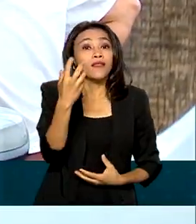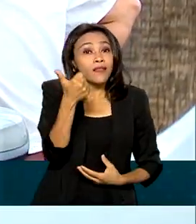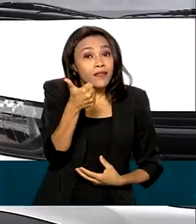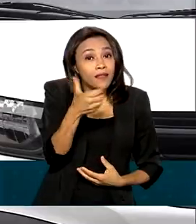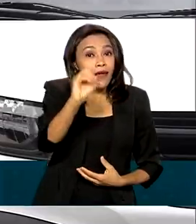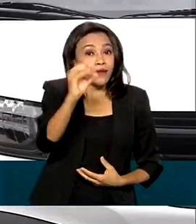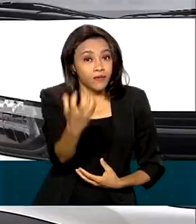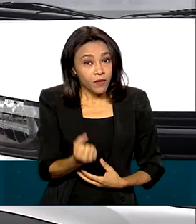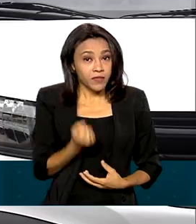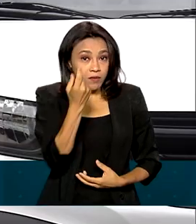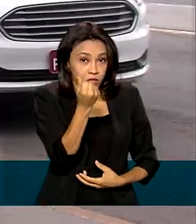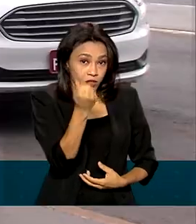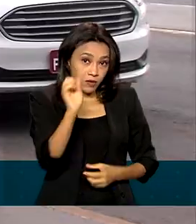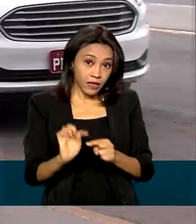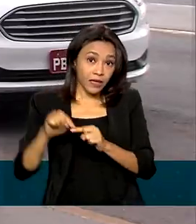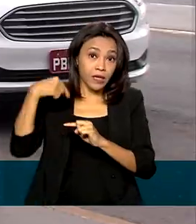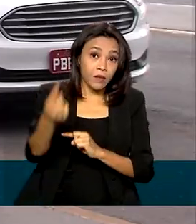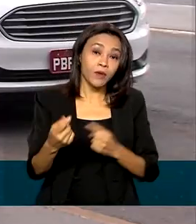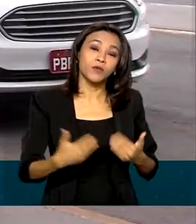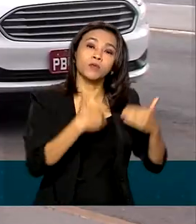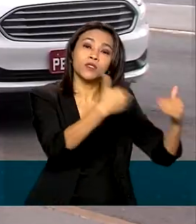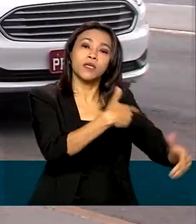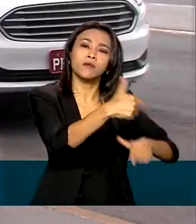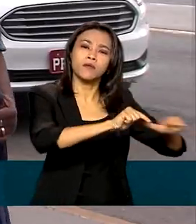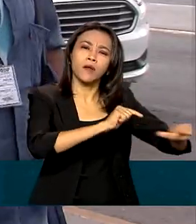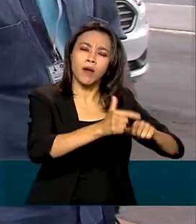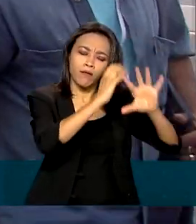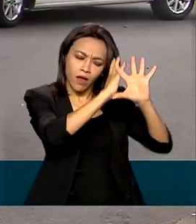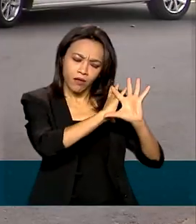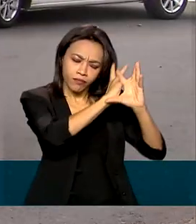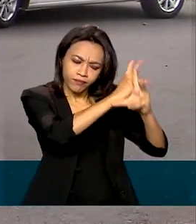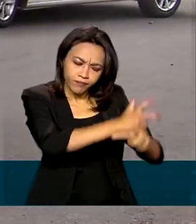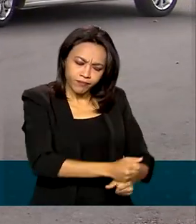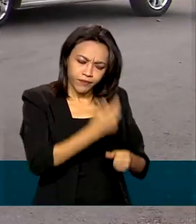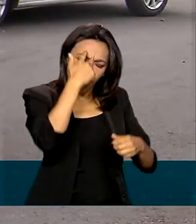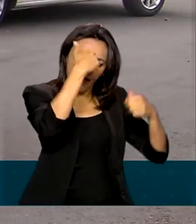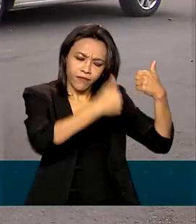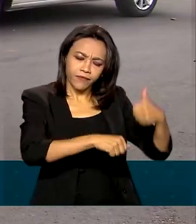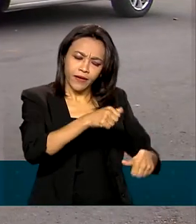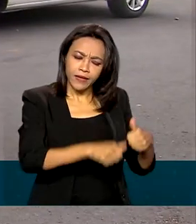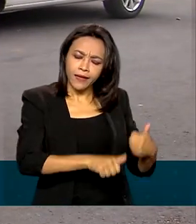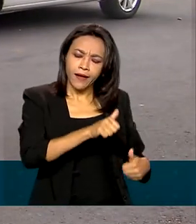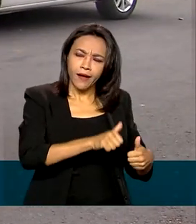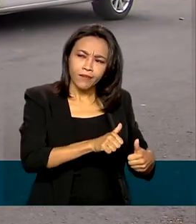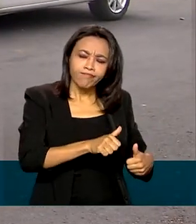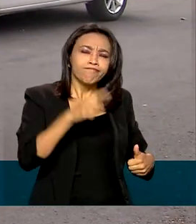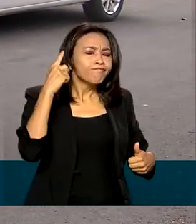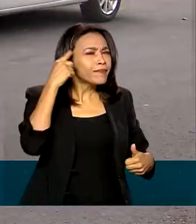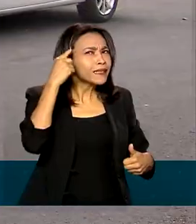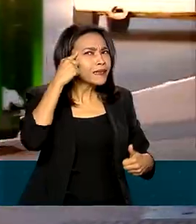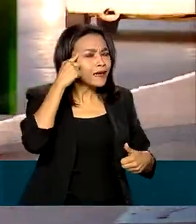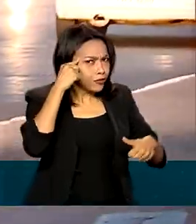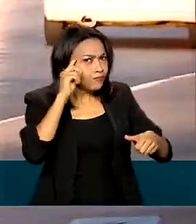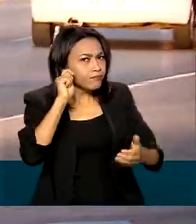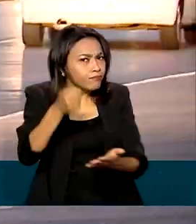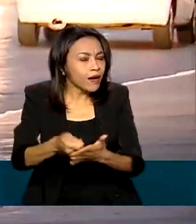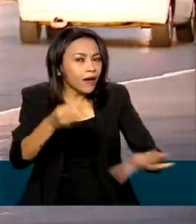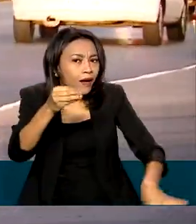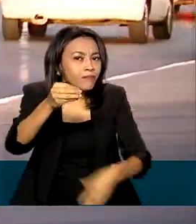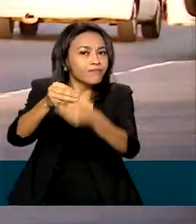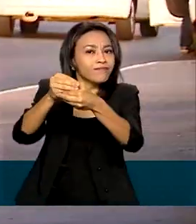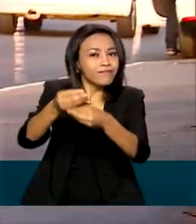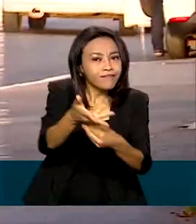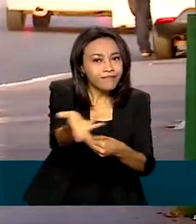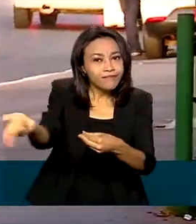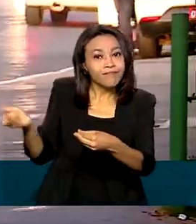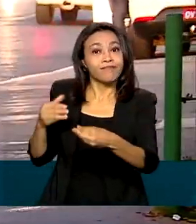Aí depois disso, o Ministério do Trabalho e Previdência vai fazer um balanço, avaliar a possibilidade de pagar uma parcela extra aos taxistas